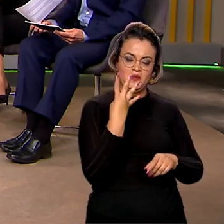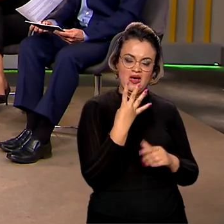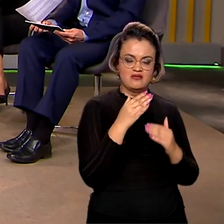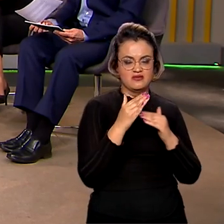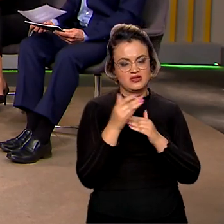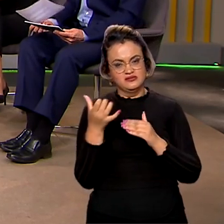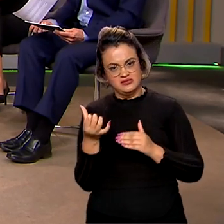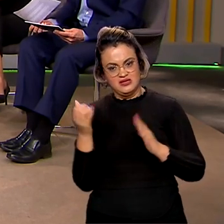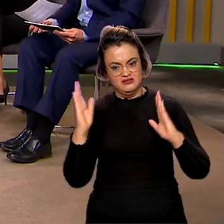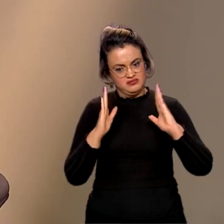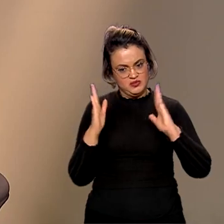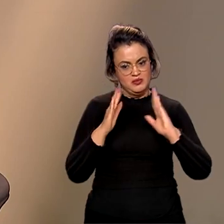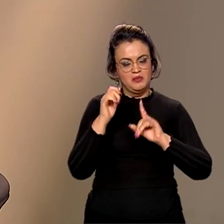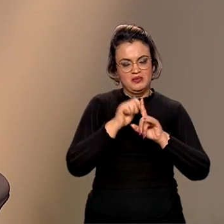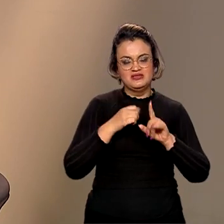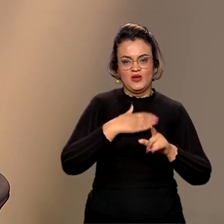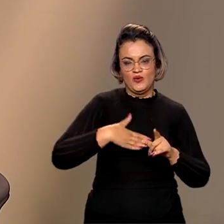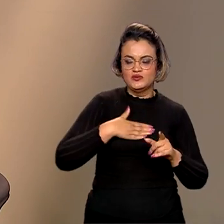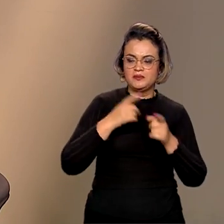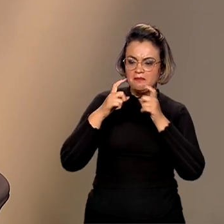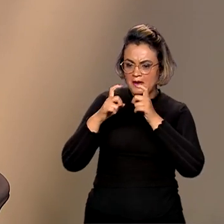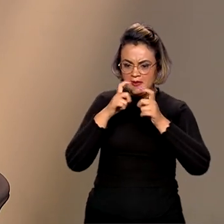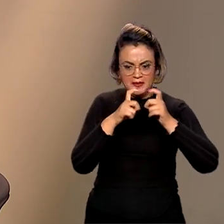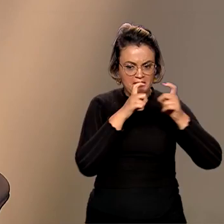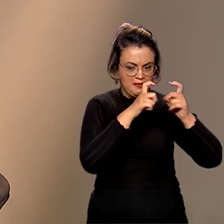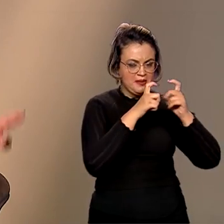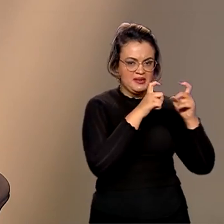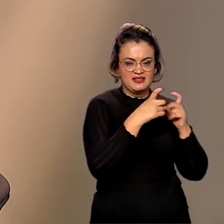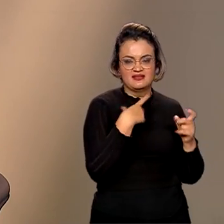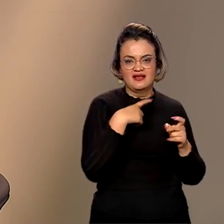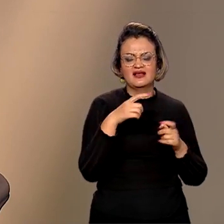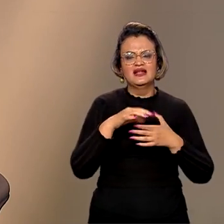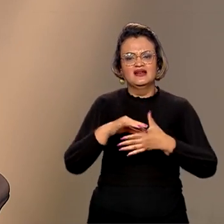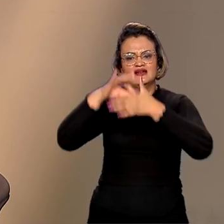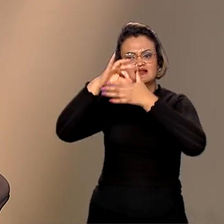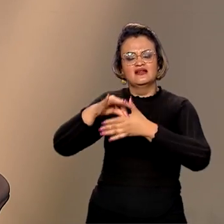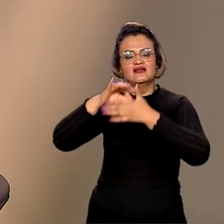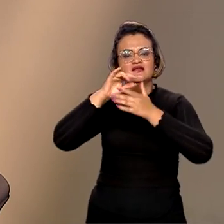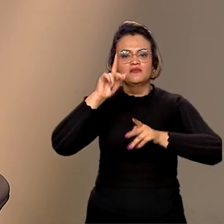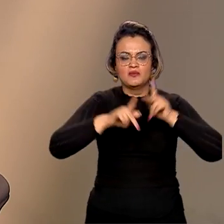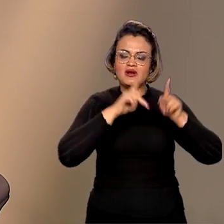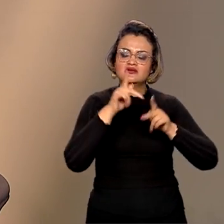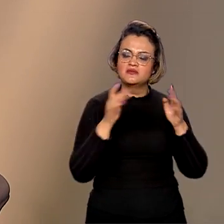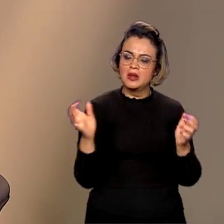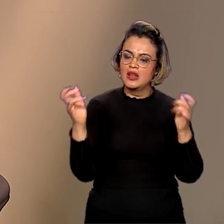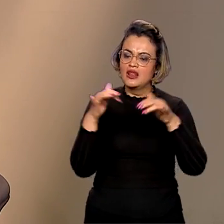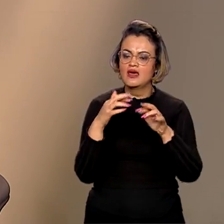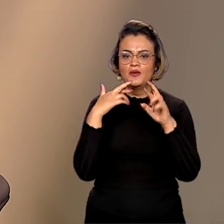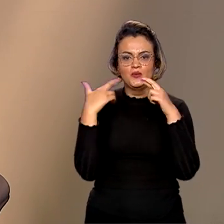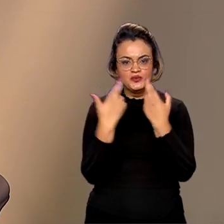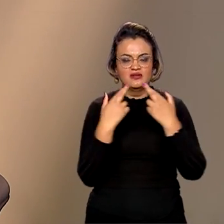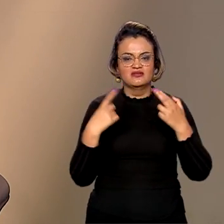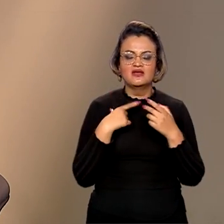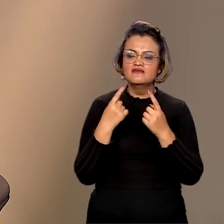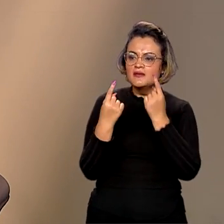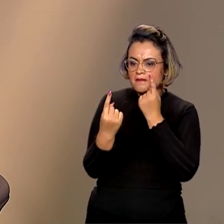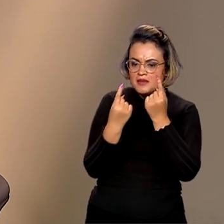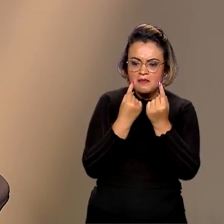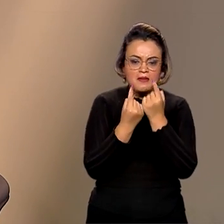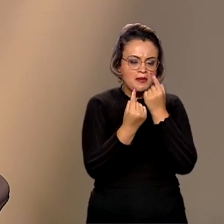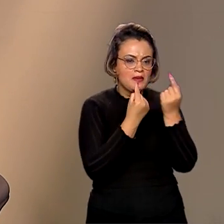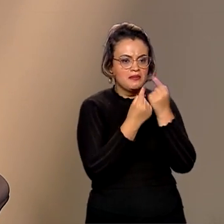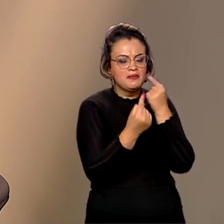de agosto, onde essas lideranças, esses povos estarão reunidos e fazendo uma discussão